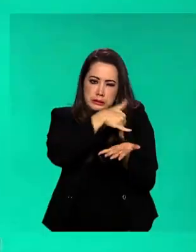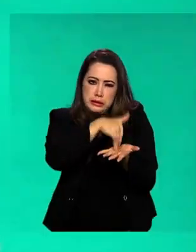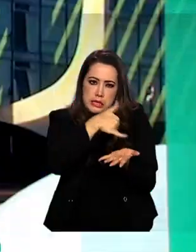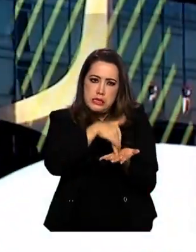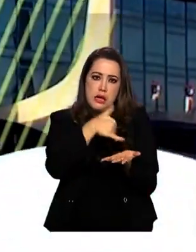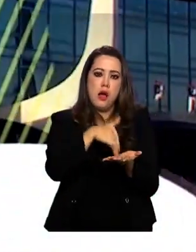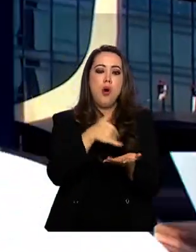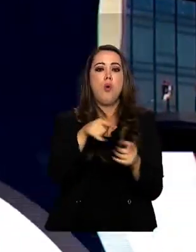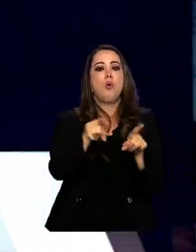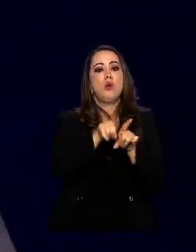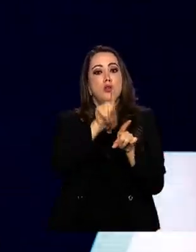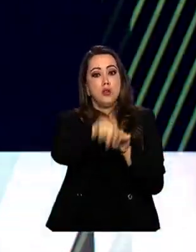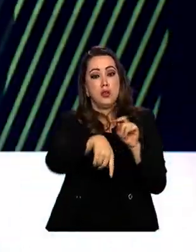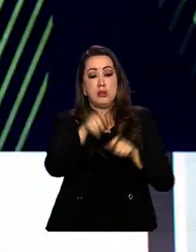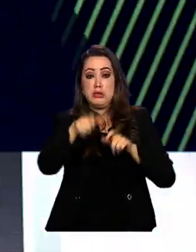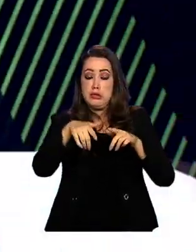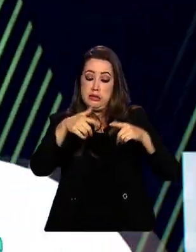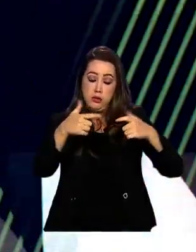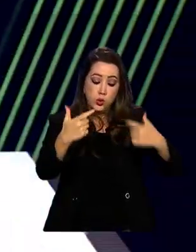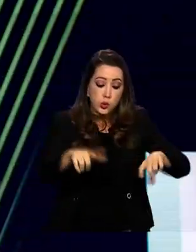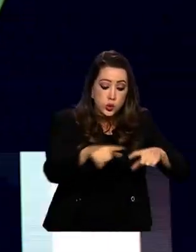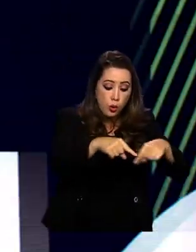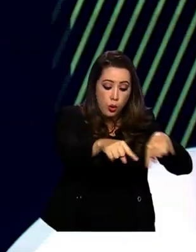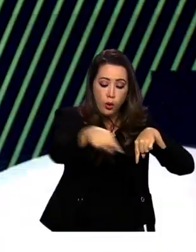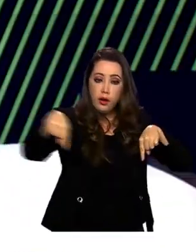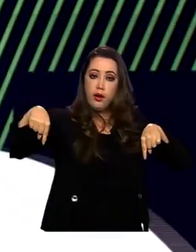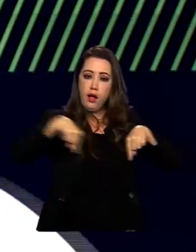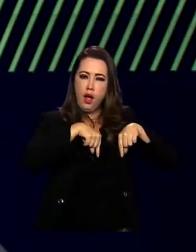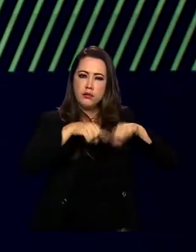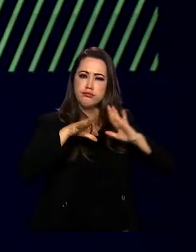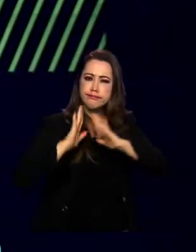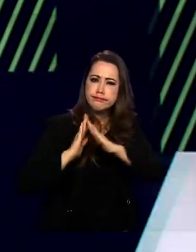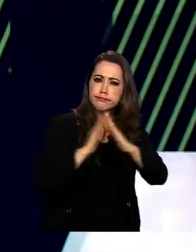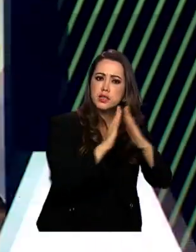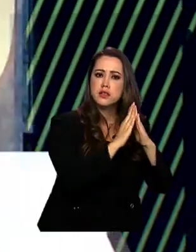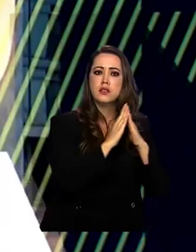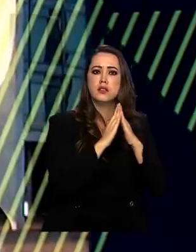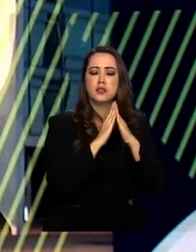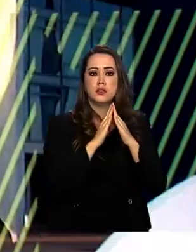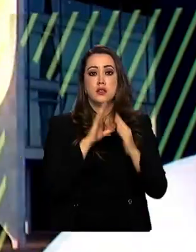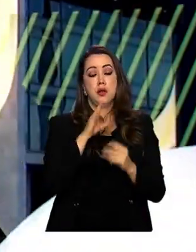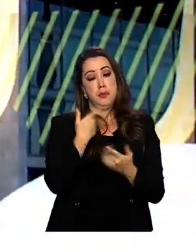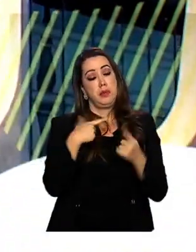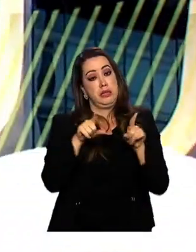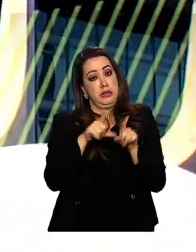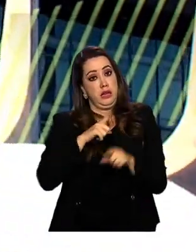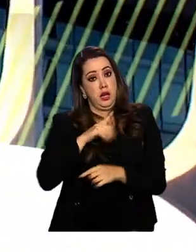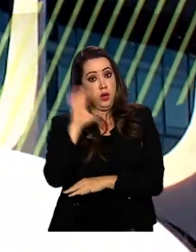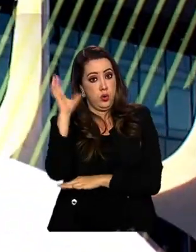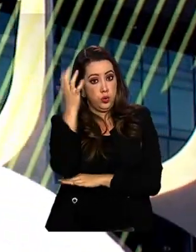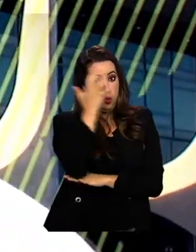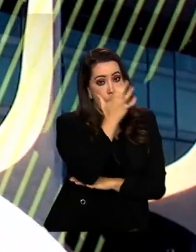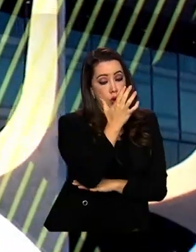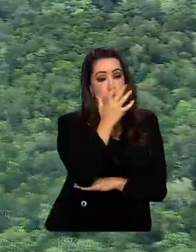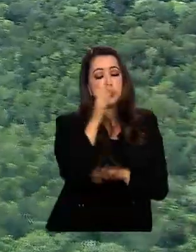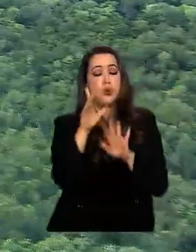o processo de inscrição das propriedades rurais para a implementação do Código Florestal Brasileiro.